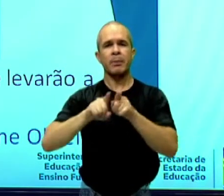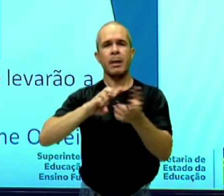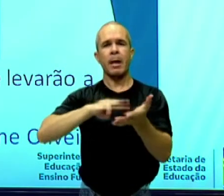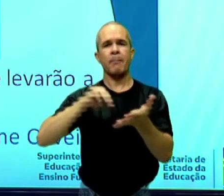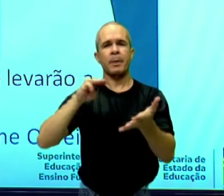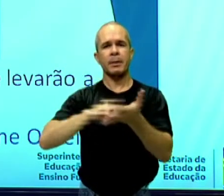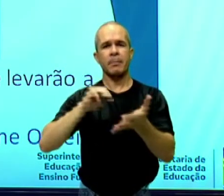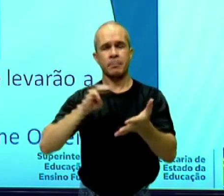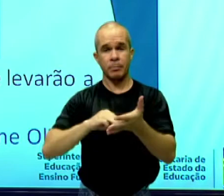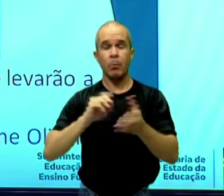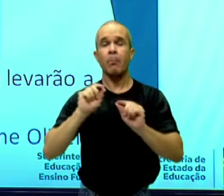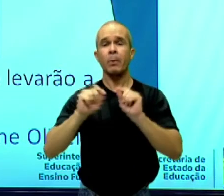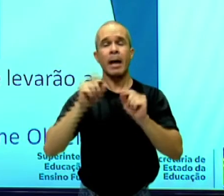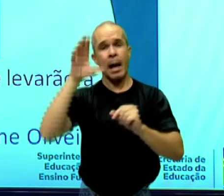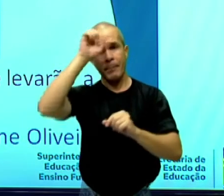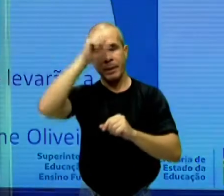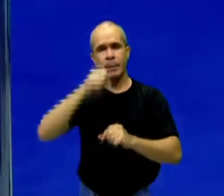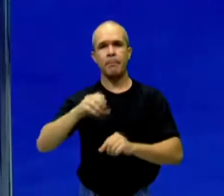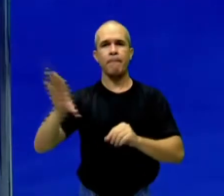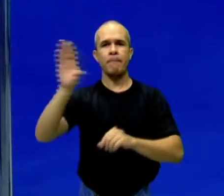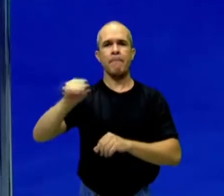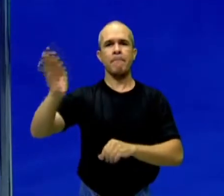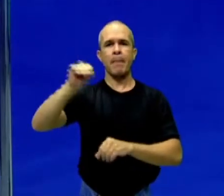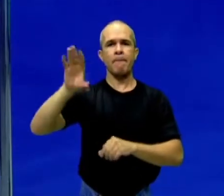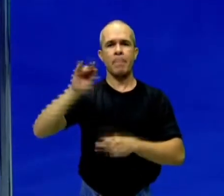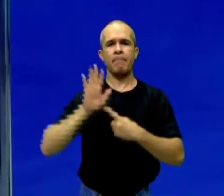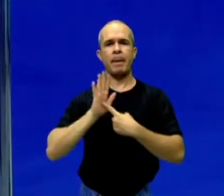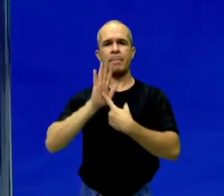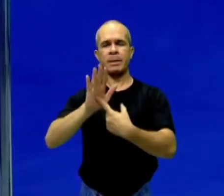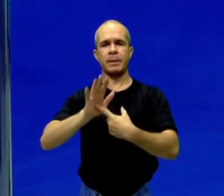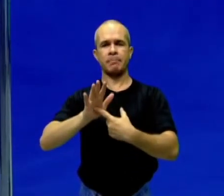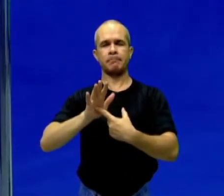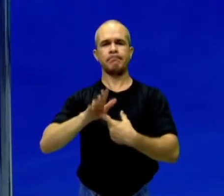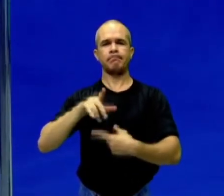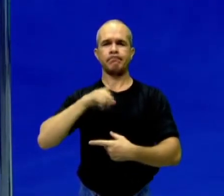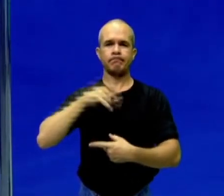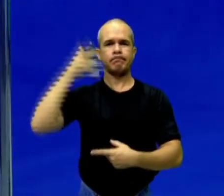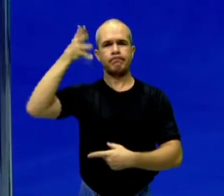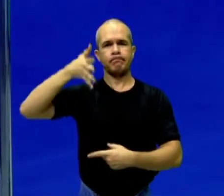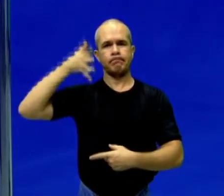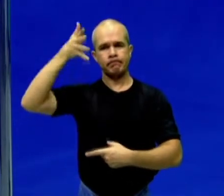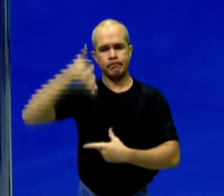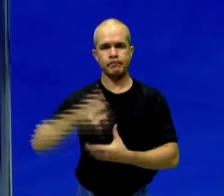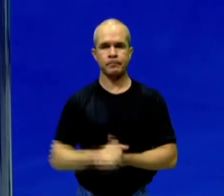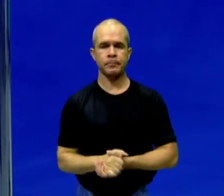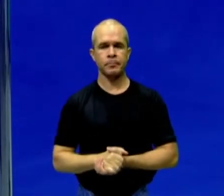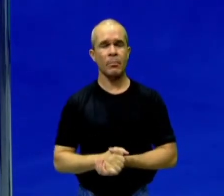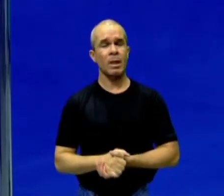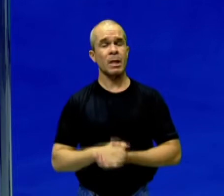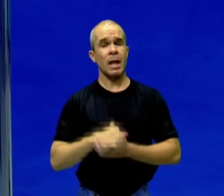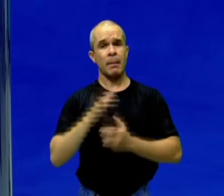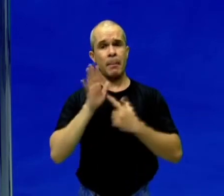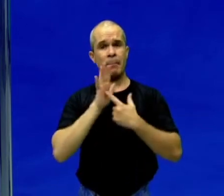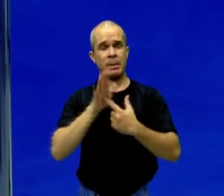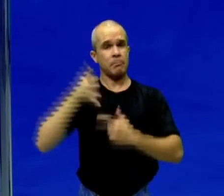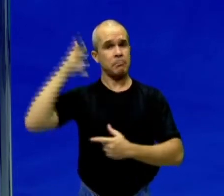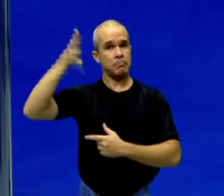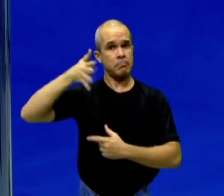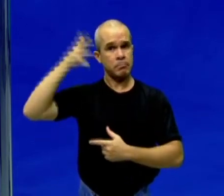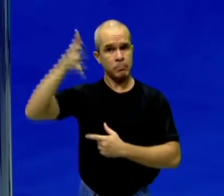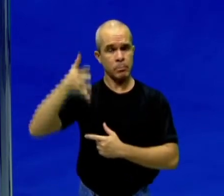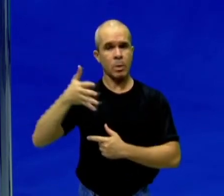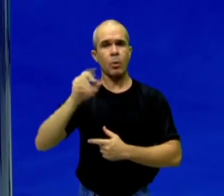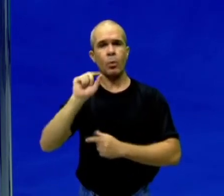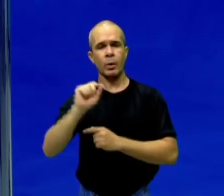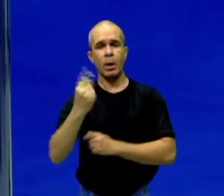oral. Eu posso chamar em tema, em apresentação clássica. Quando eu digo apresentação clássica, é quando apenas